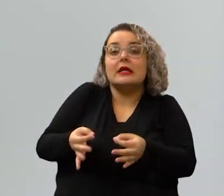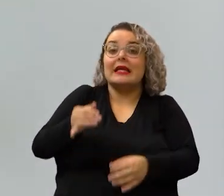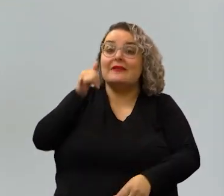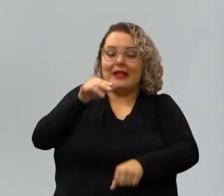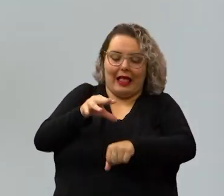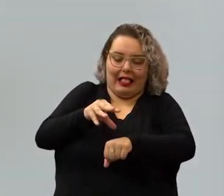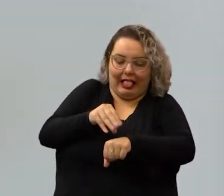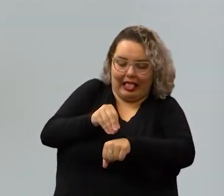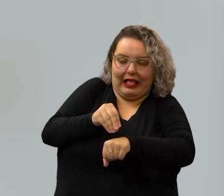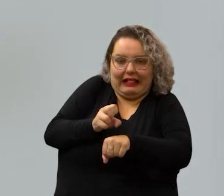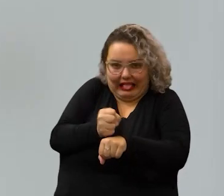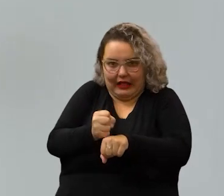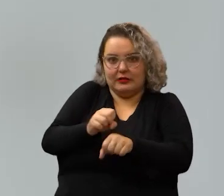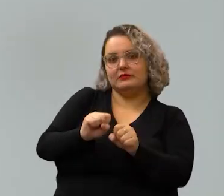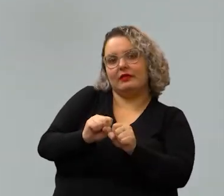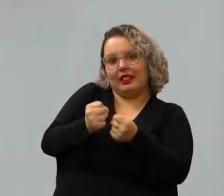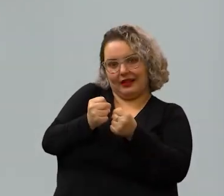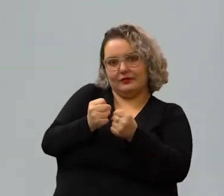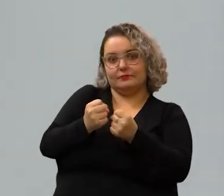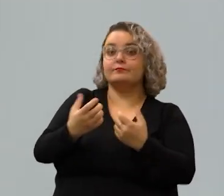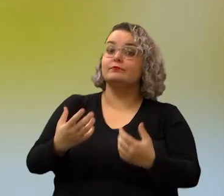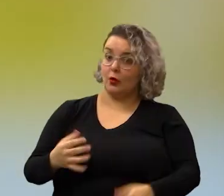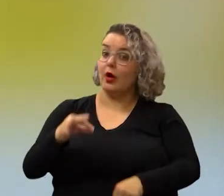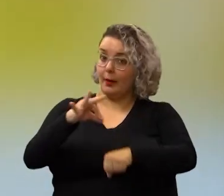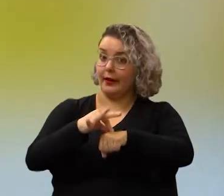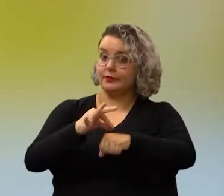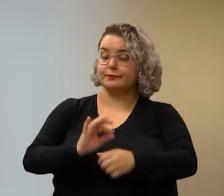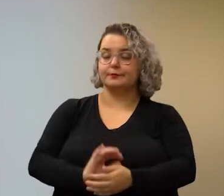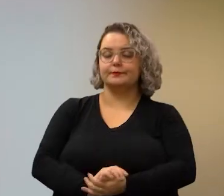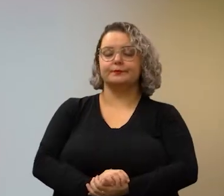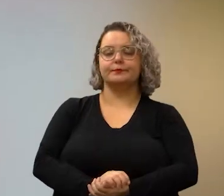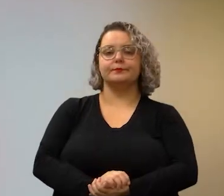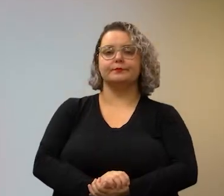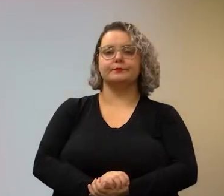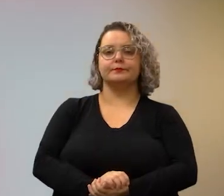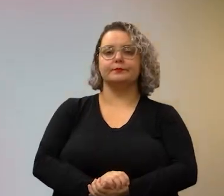evitando apertar, esmagar ou quebrar o carrapato.